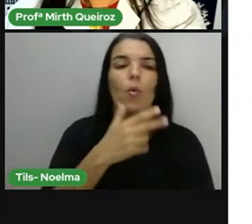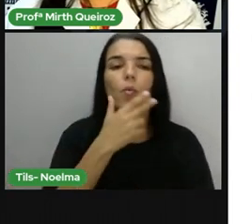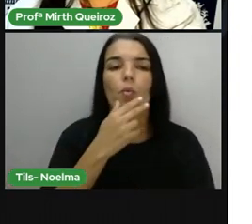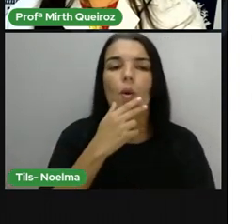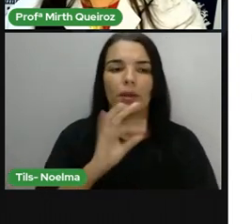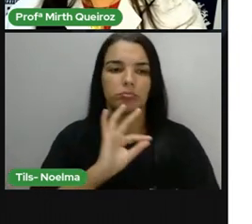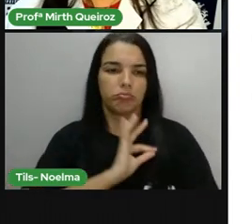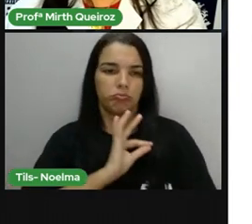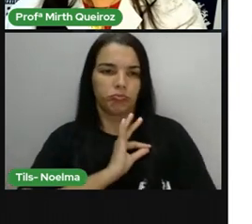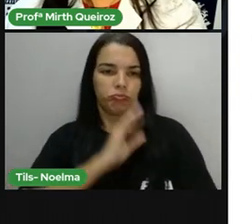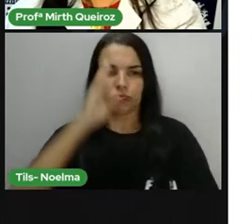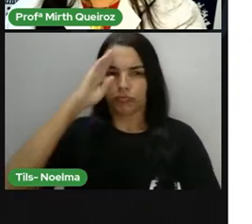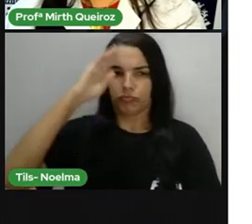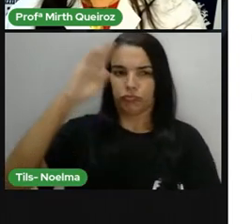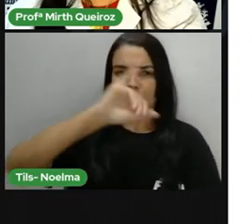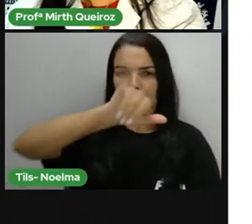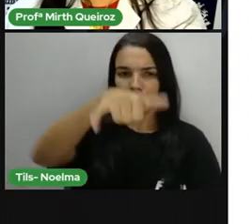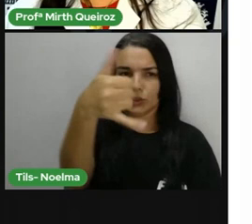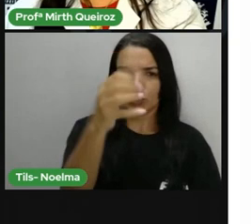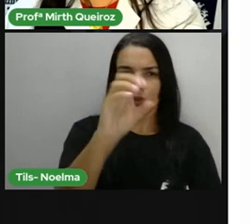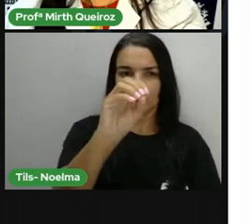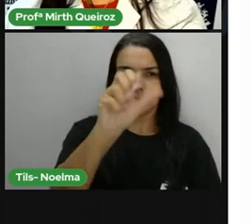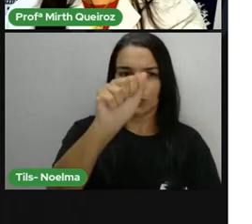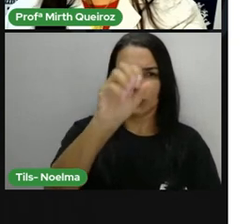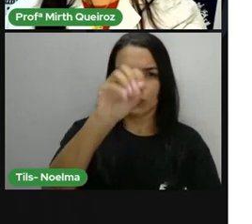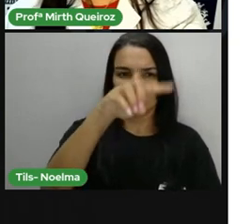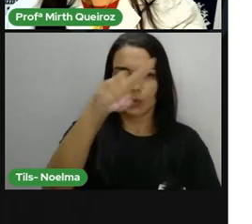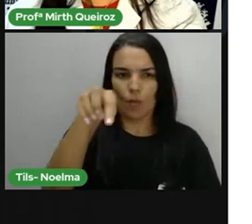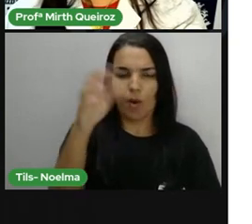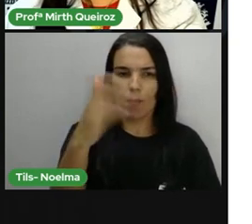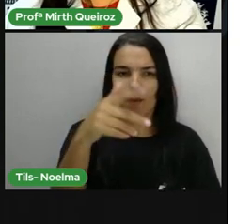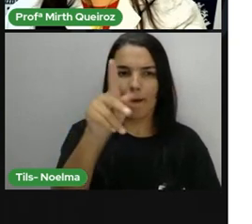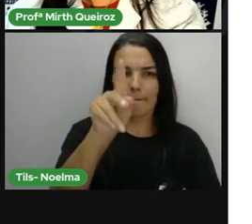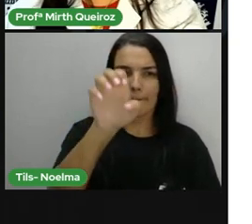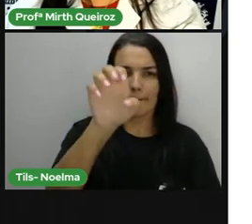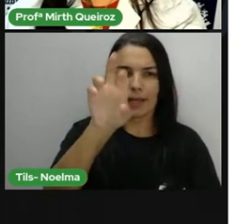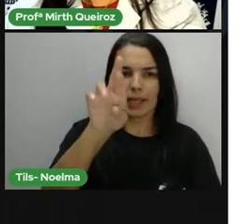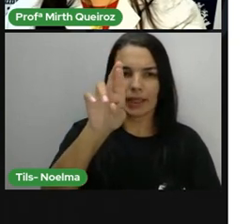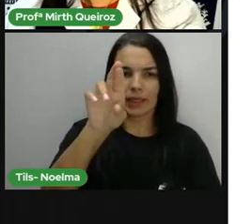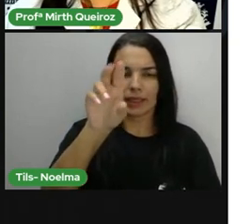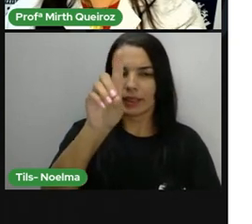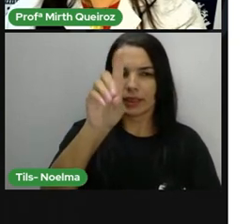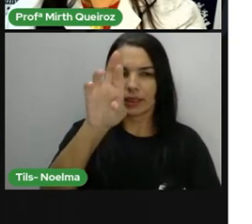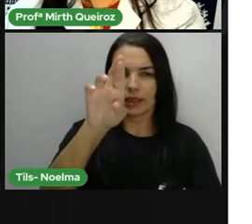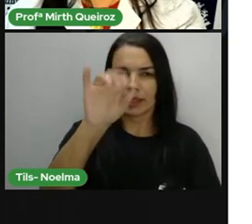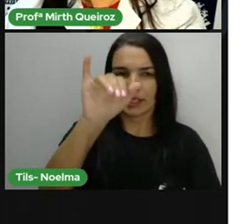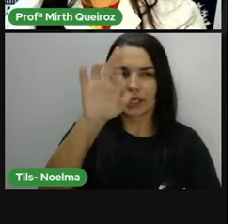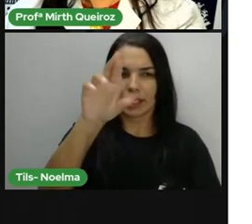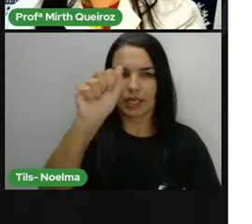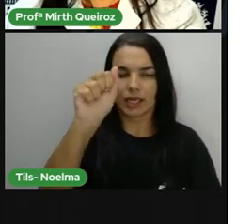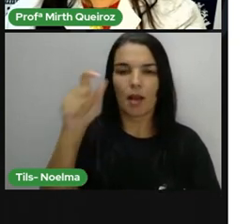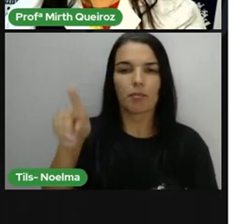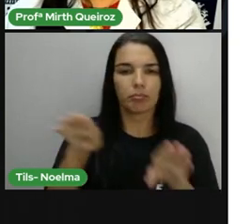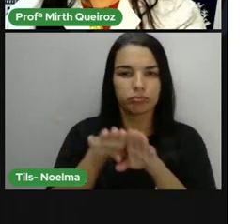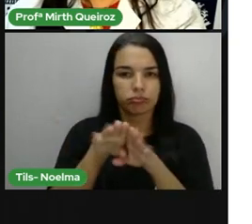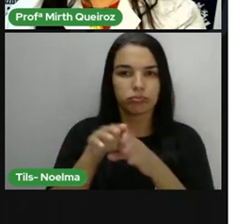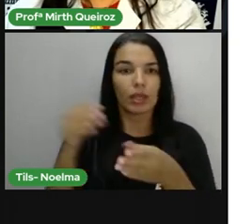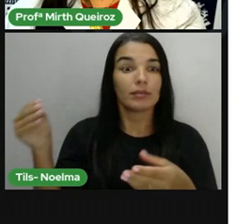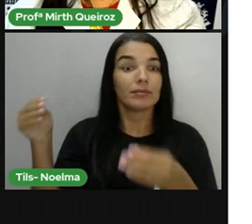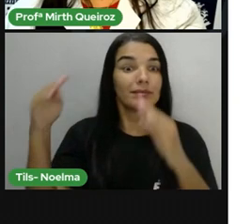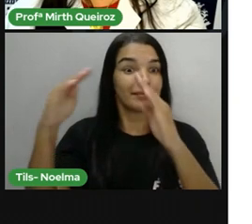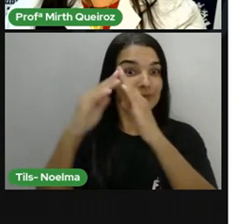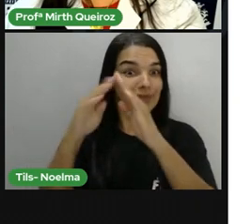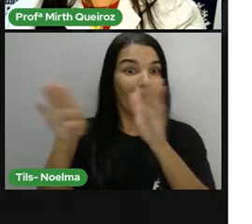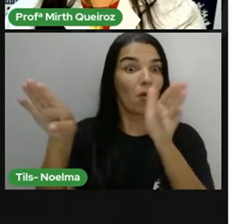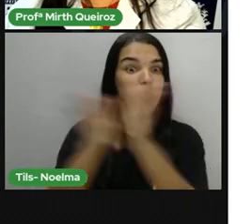pelo coronel João Pedreira, cuja residência se hospedou também em D. Pedro